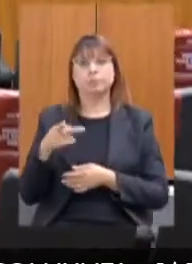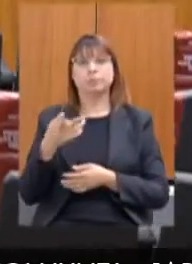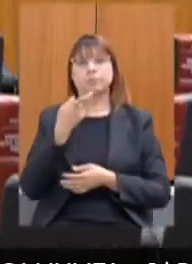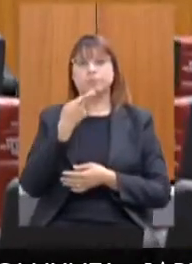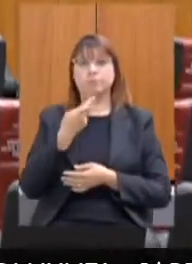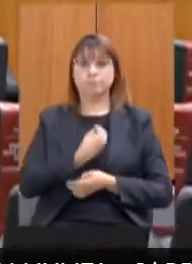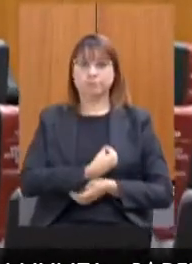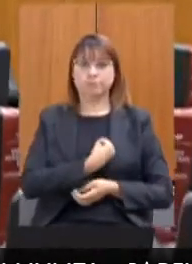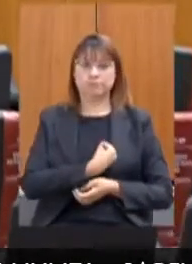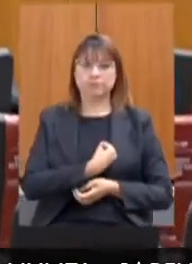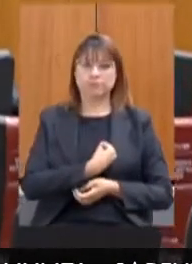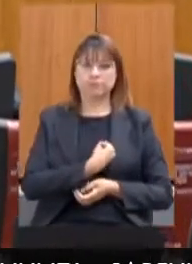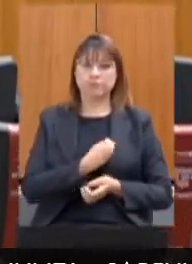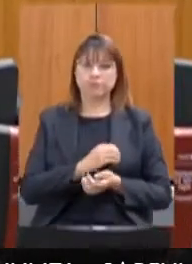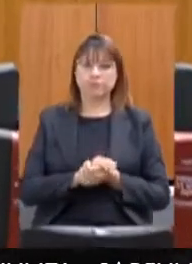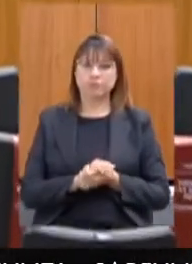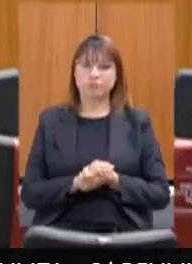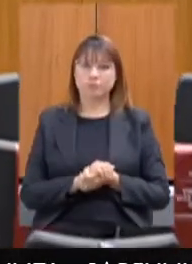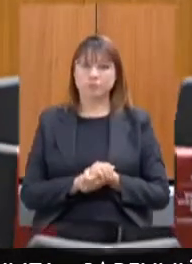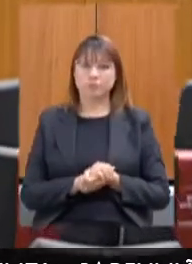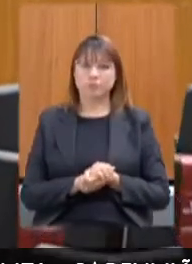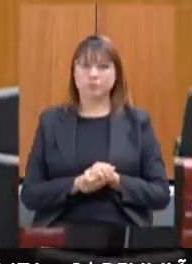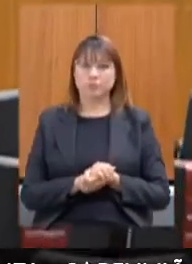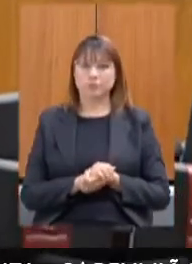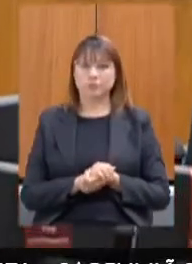Nós estamos falando dos remotamentos, estão aí?